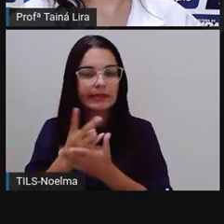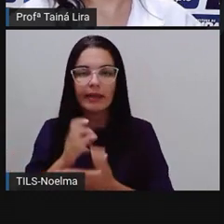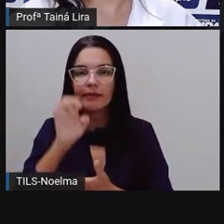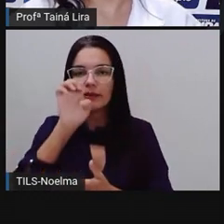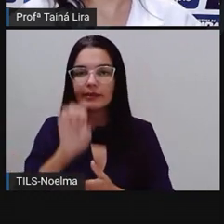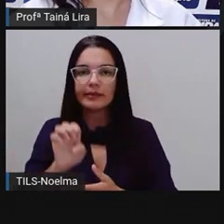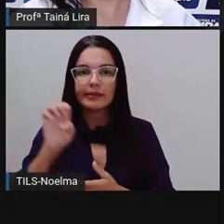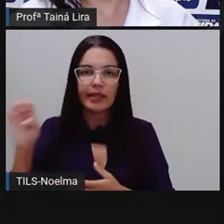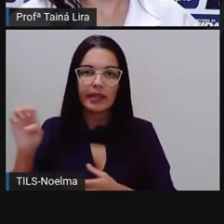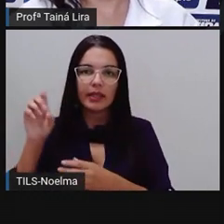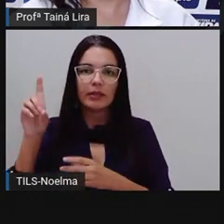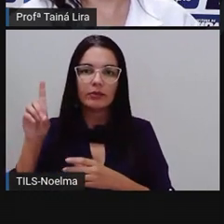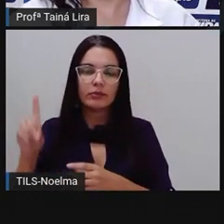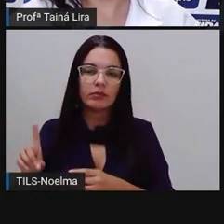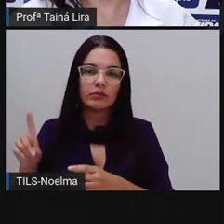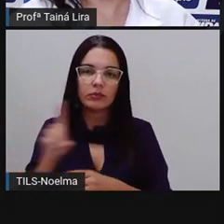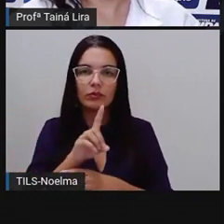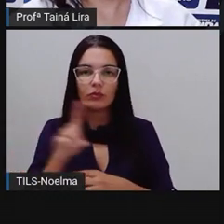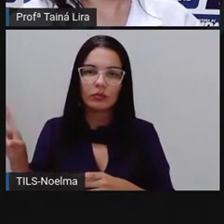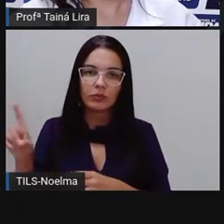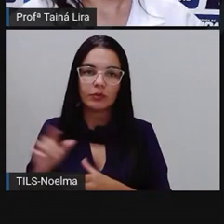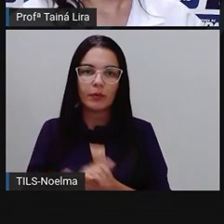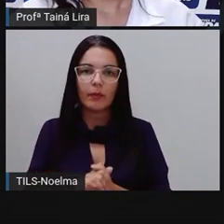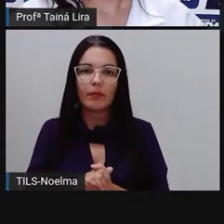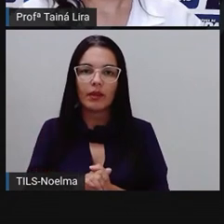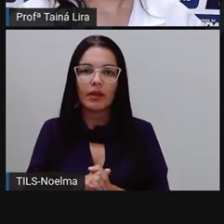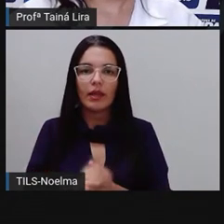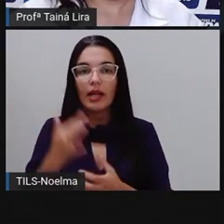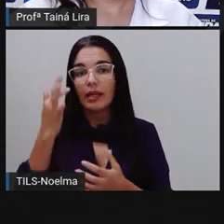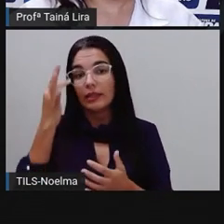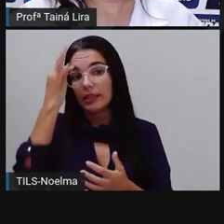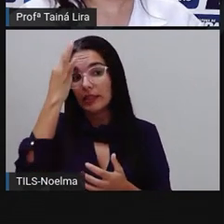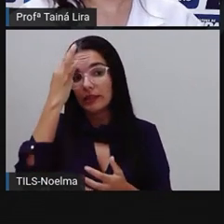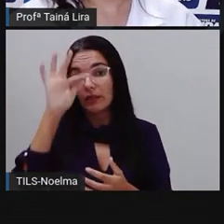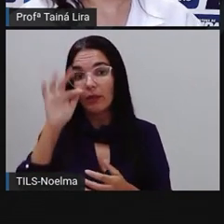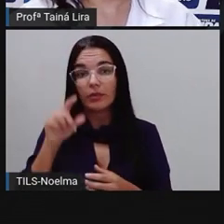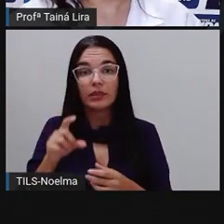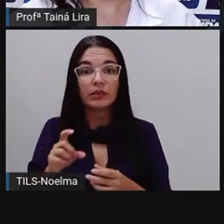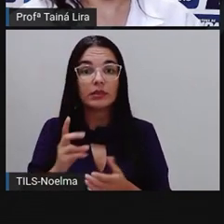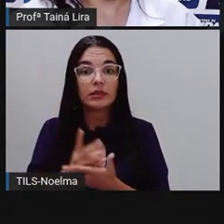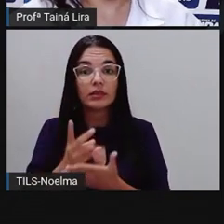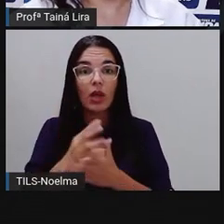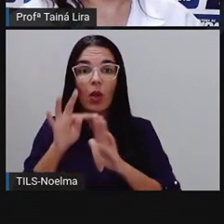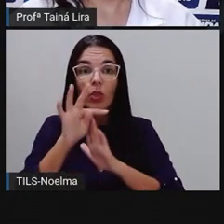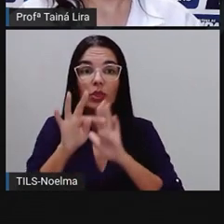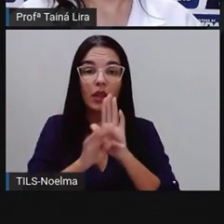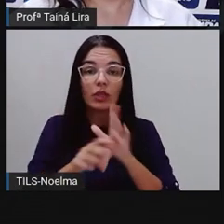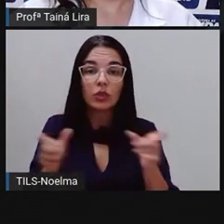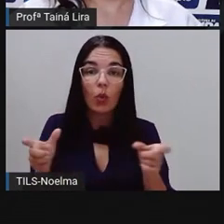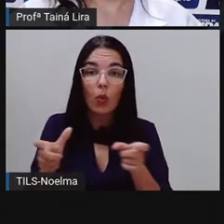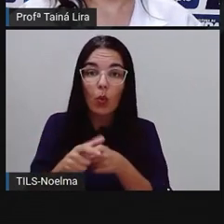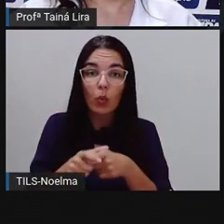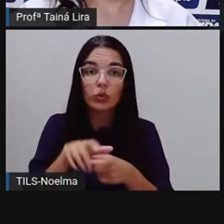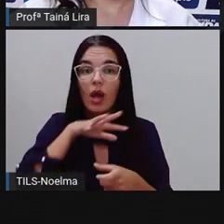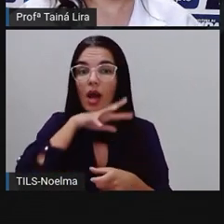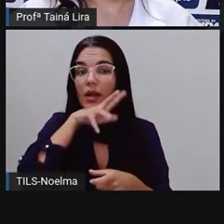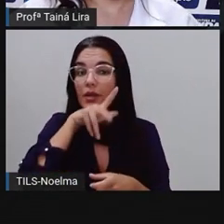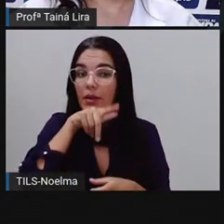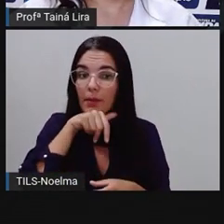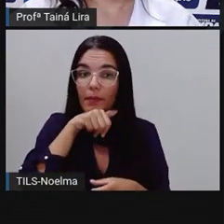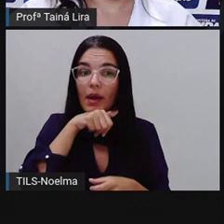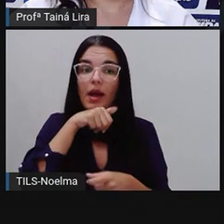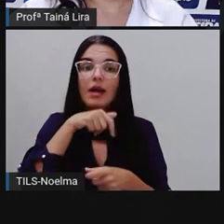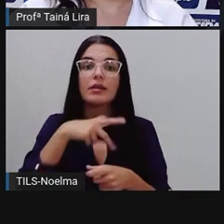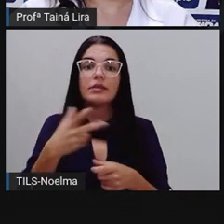começa a escrever da esquerda para a direita. E as fábulas são textos curtos com animais como